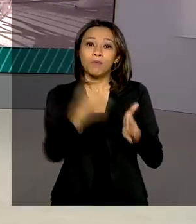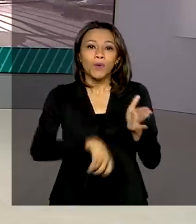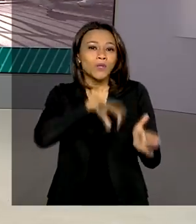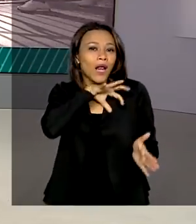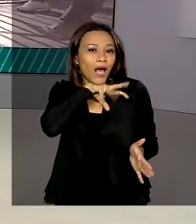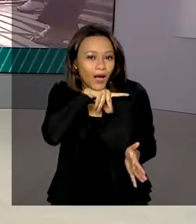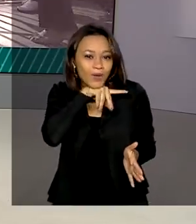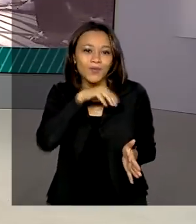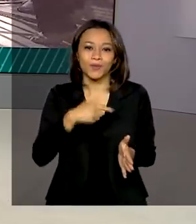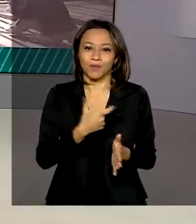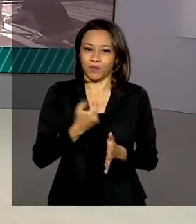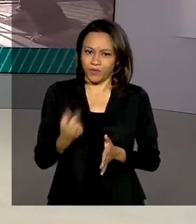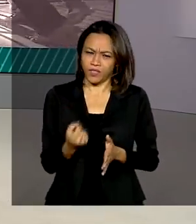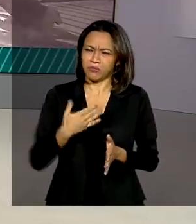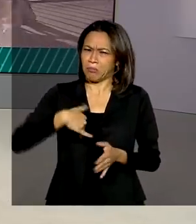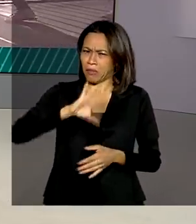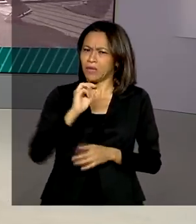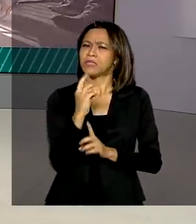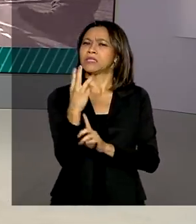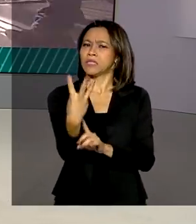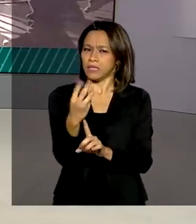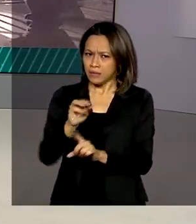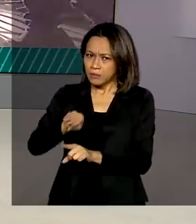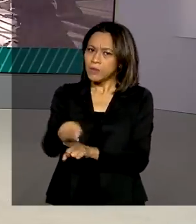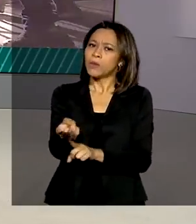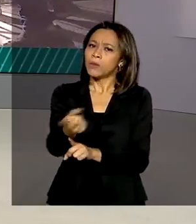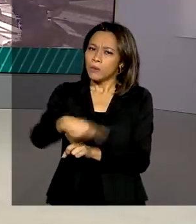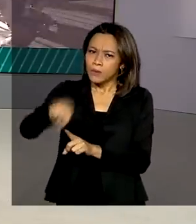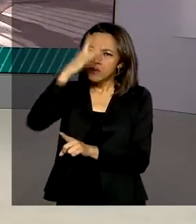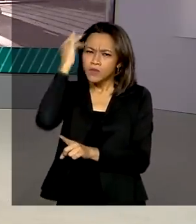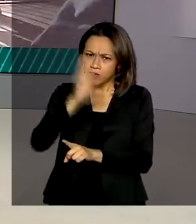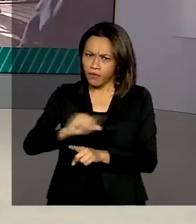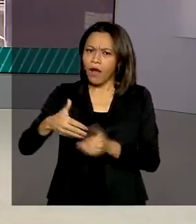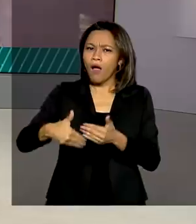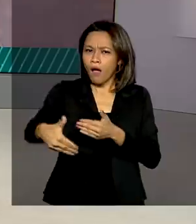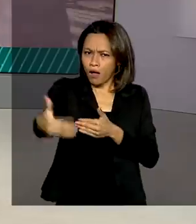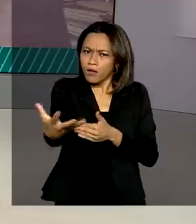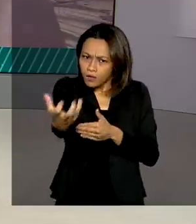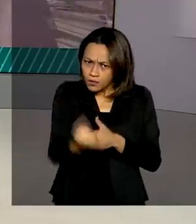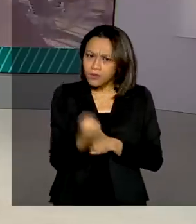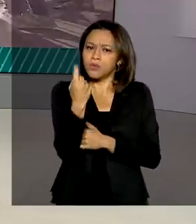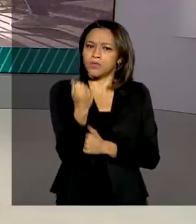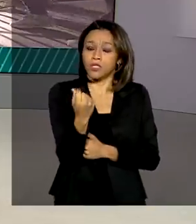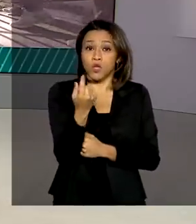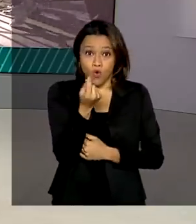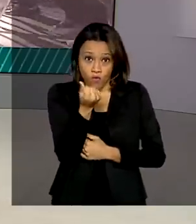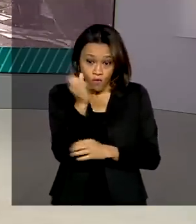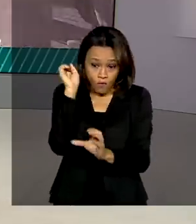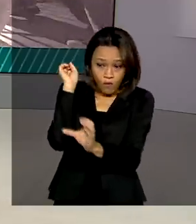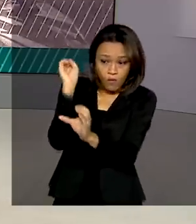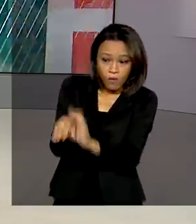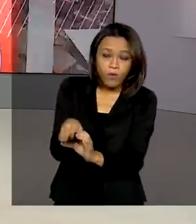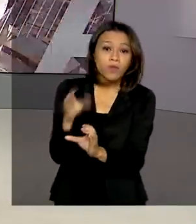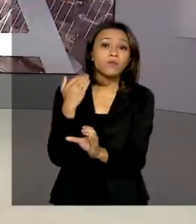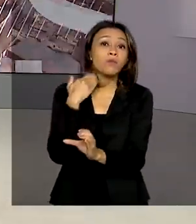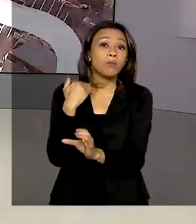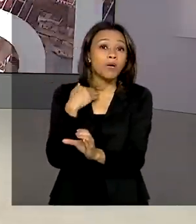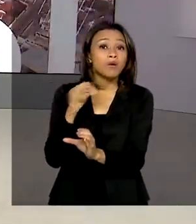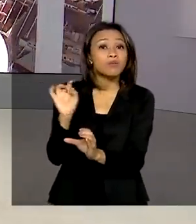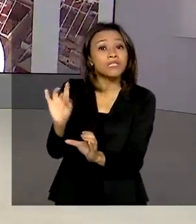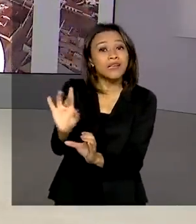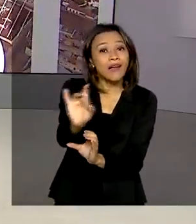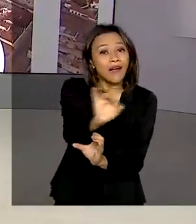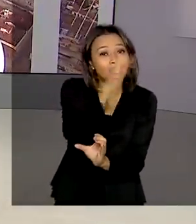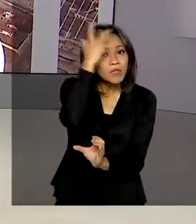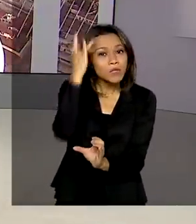Mais de 3 milhões de contribuintes vão receber a restituição. Os valores vão ser creditados nas contas bancárias indicadas